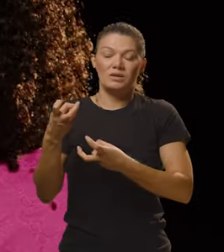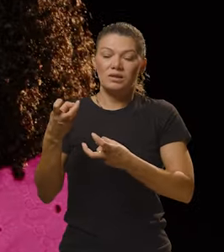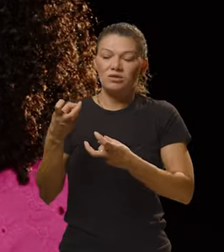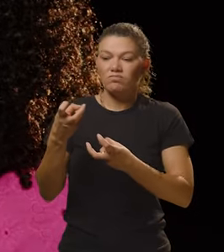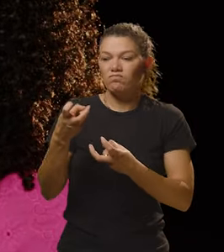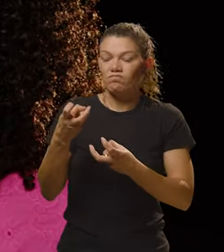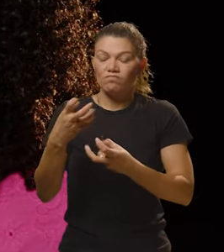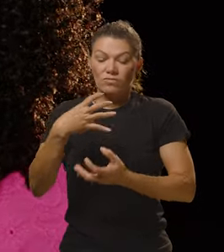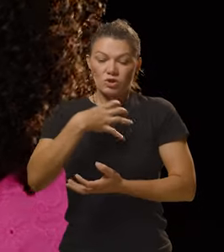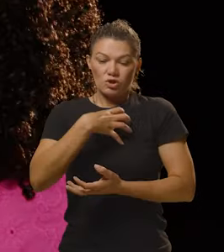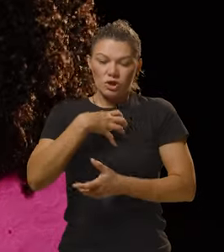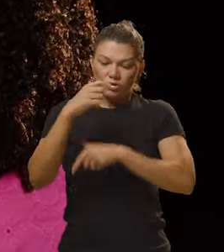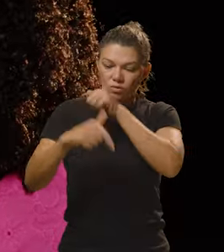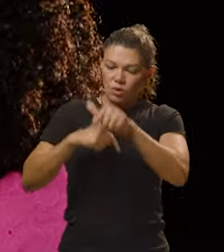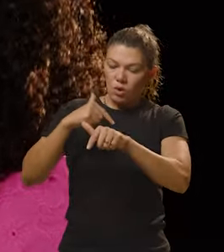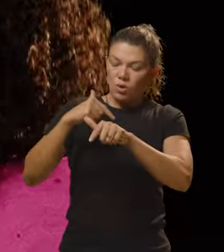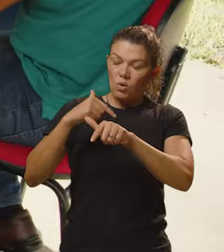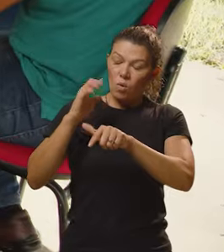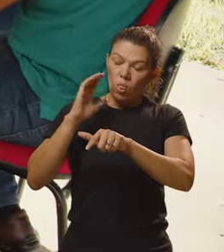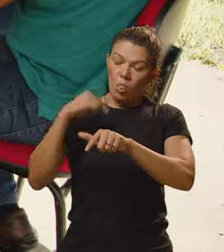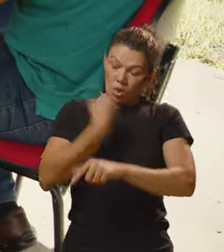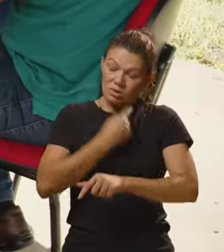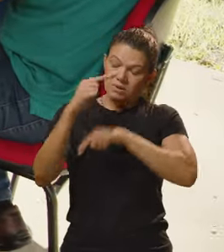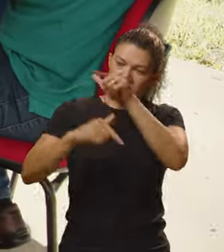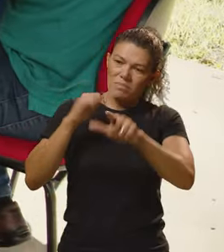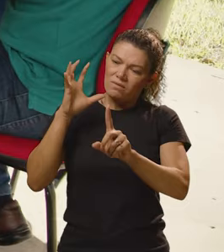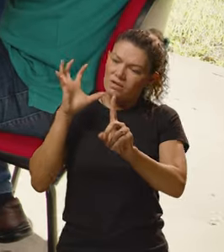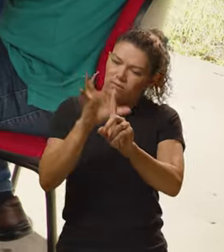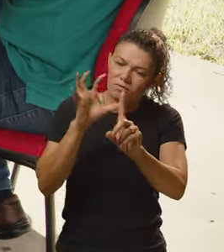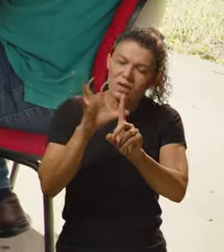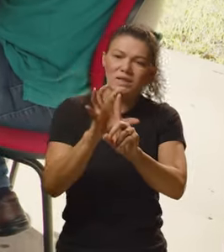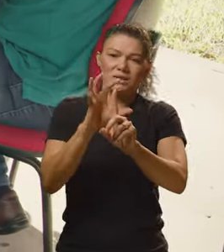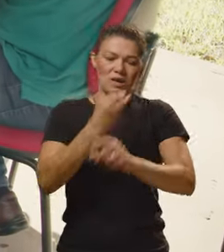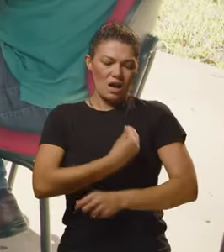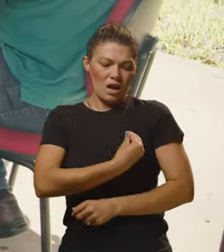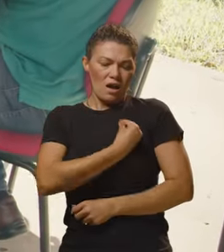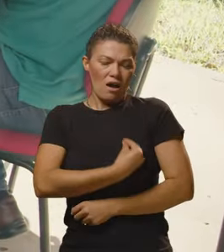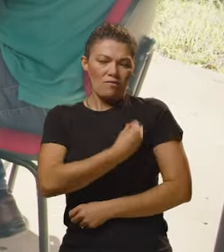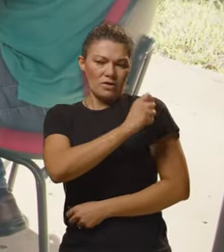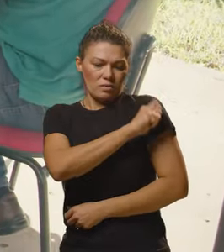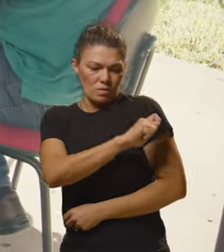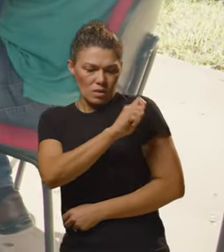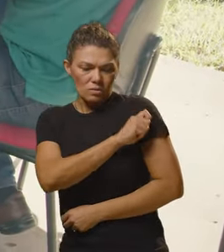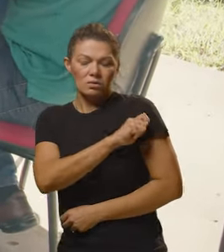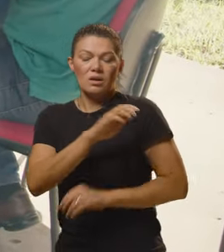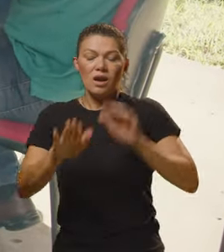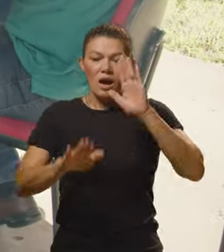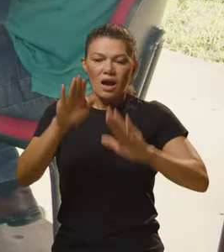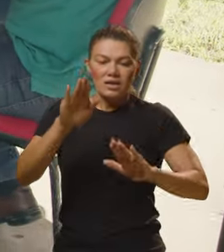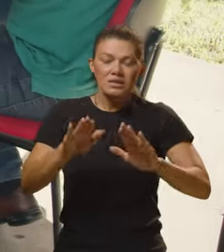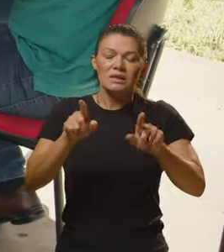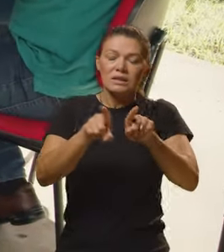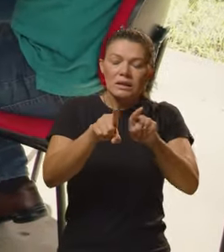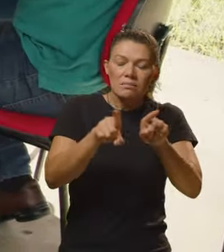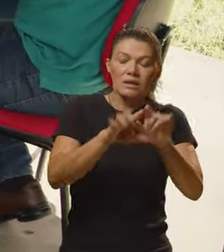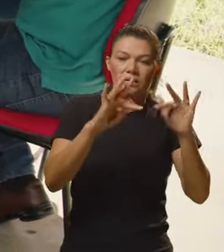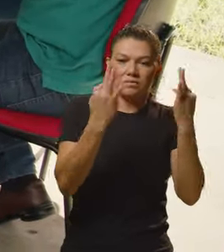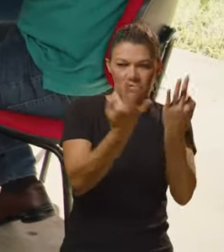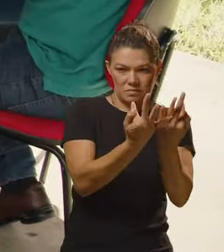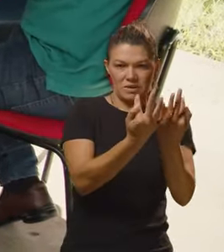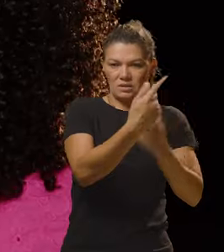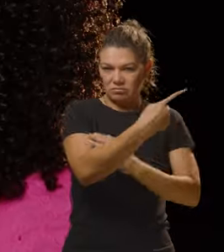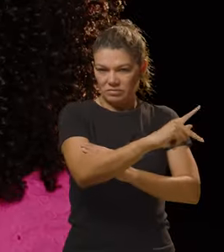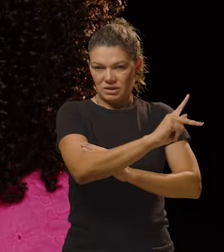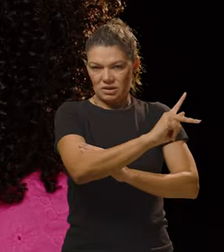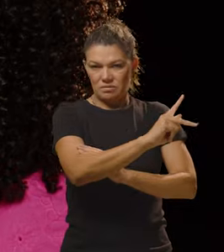de certa forma, o nosso trabalho vai impactar na vida do estudante, muitas vezes na vida da própria família.